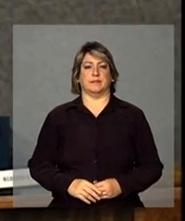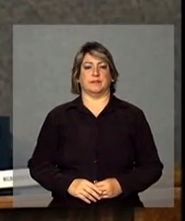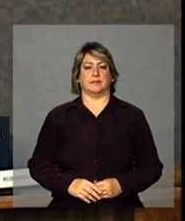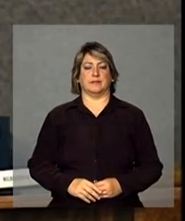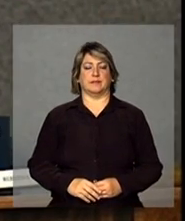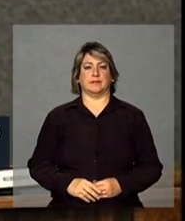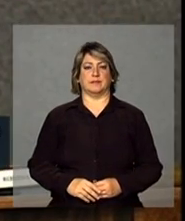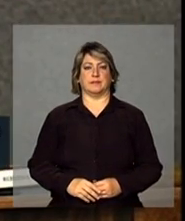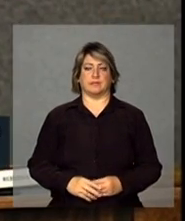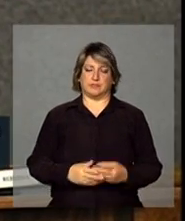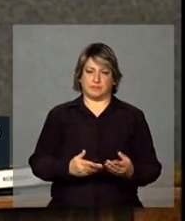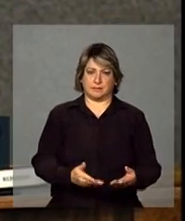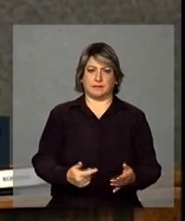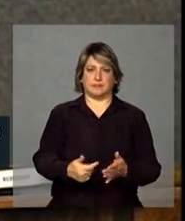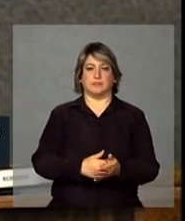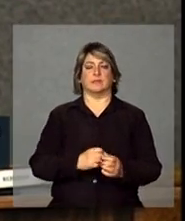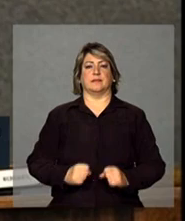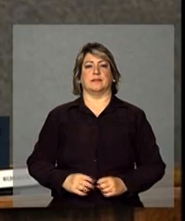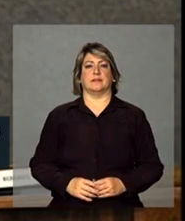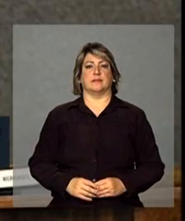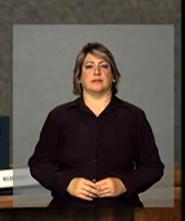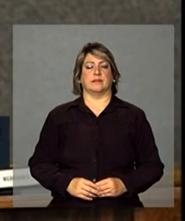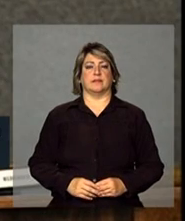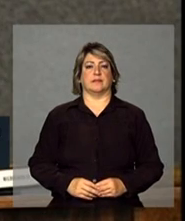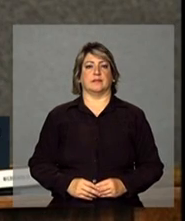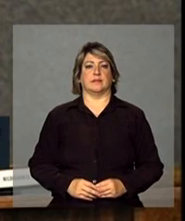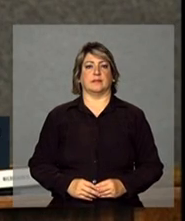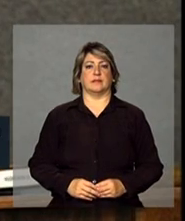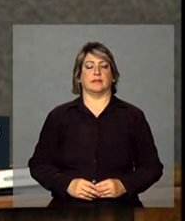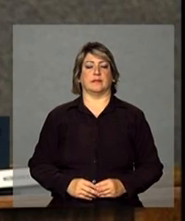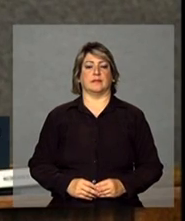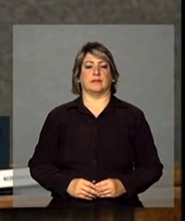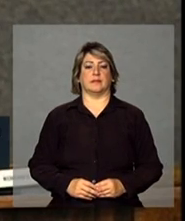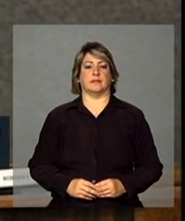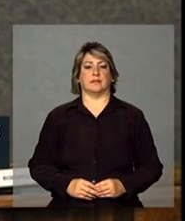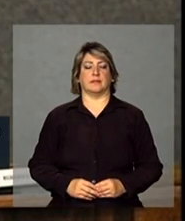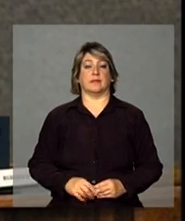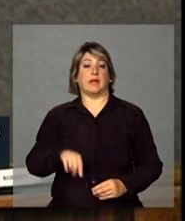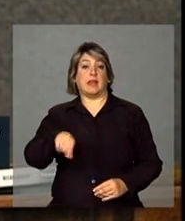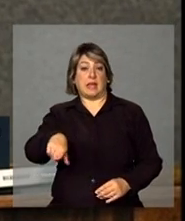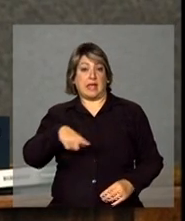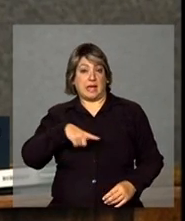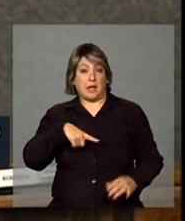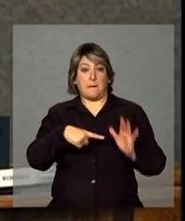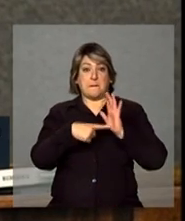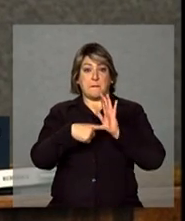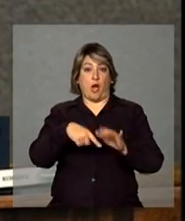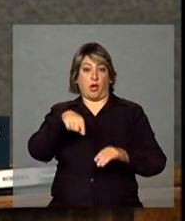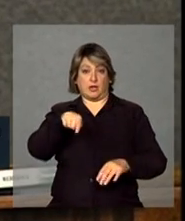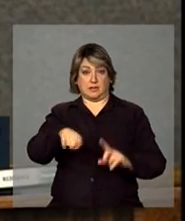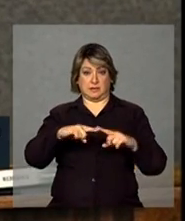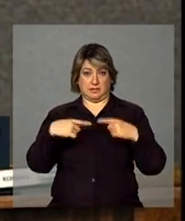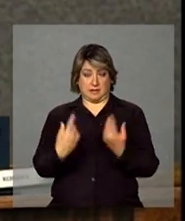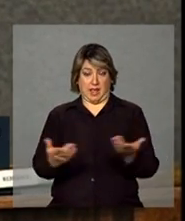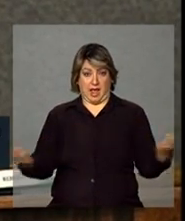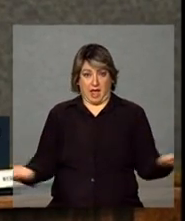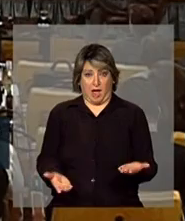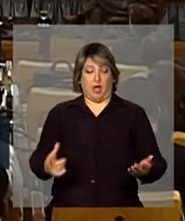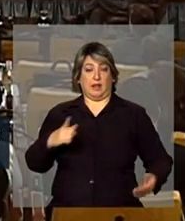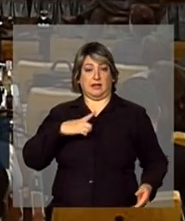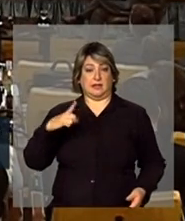por favor. E o que está no caderno também mostrando é que, agora que tem menos empreendedores